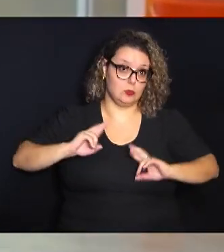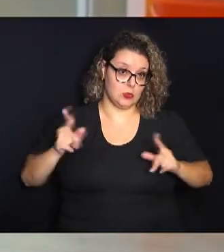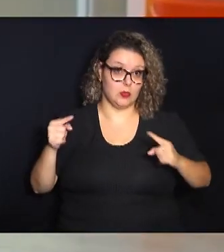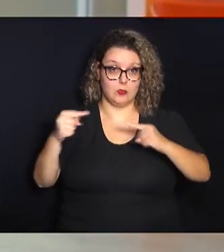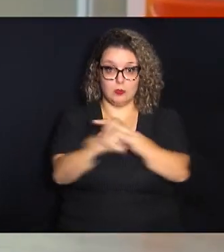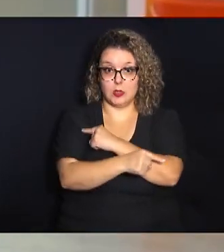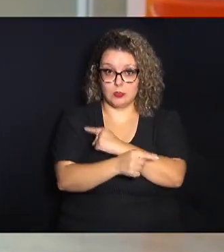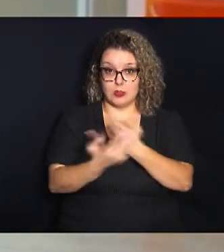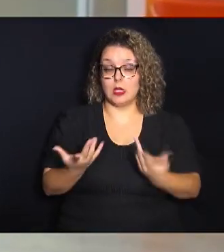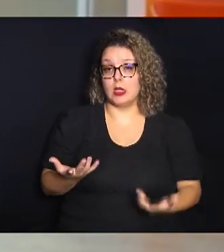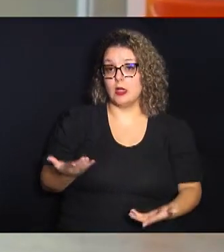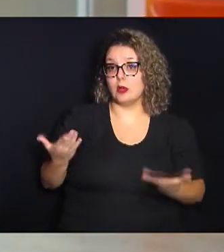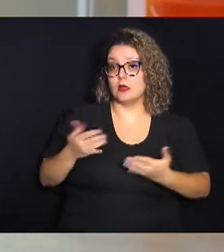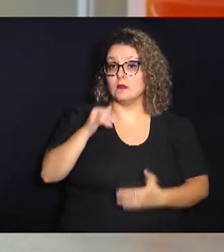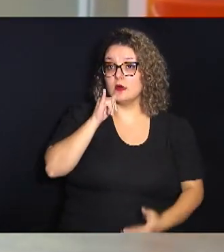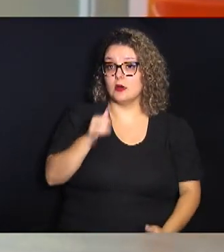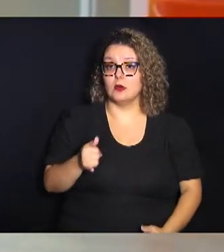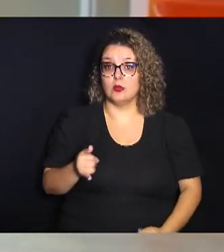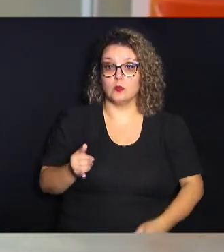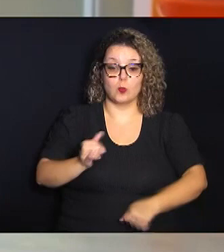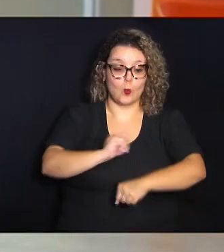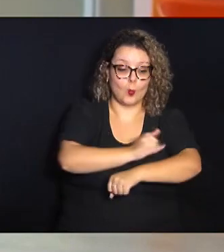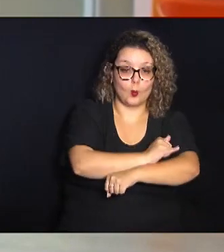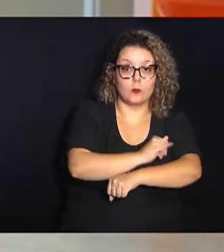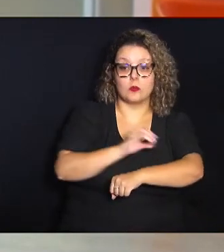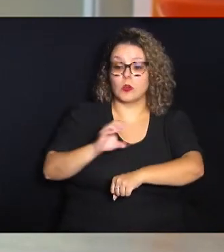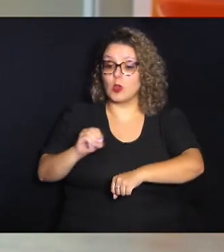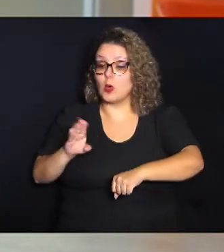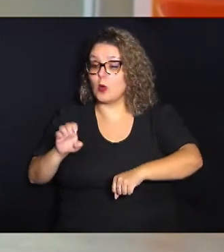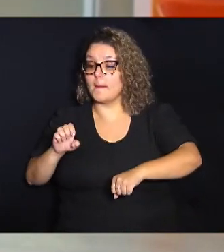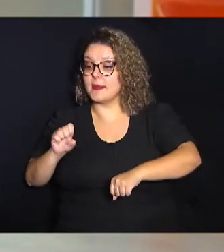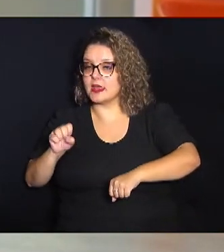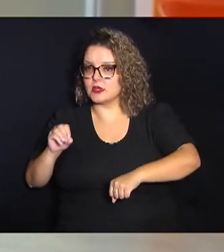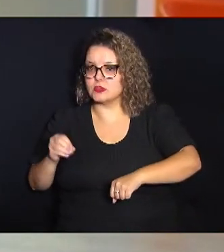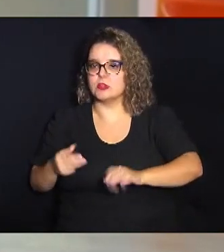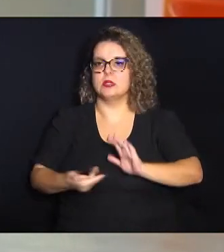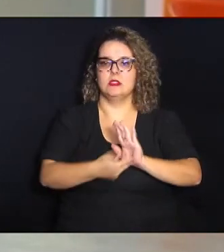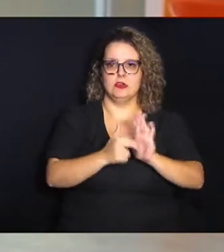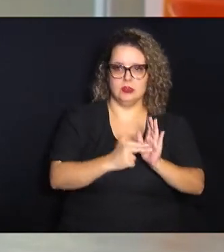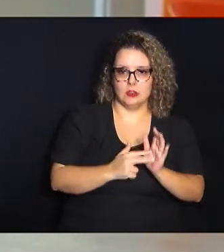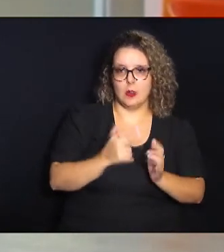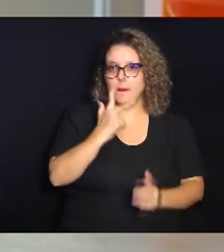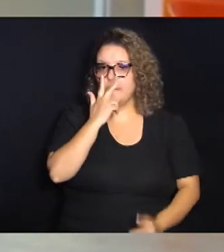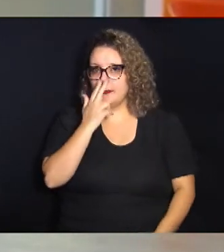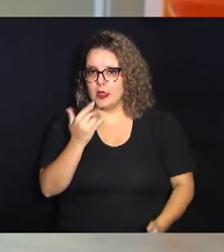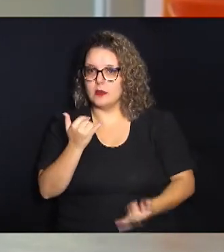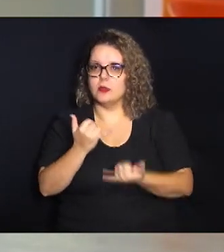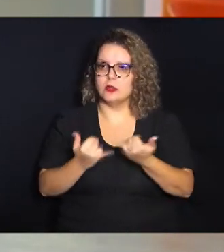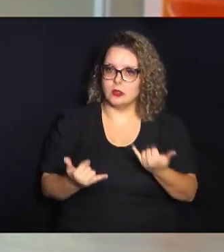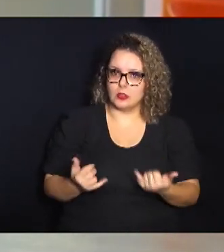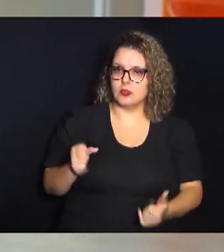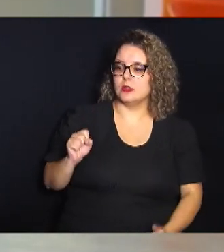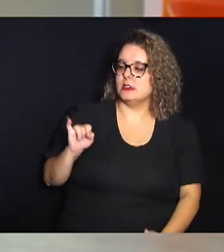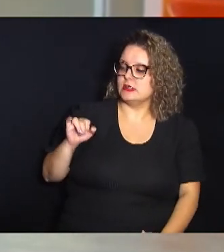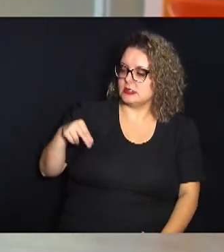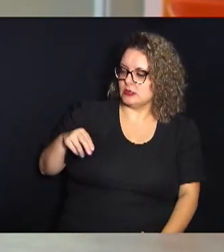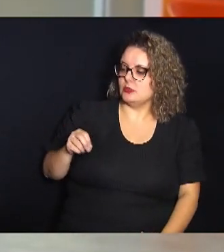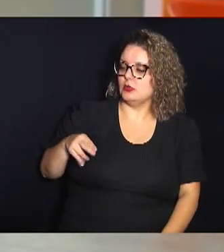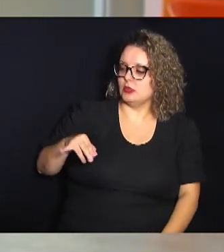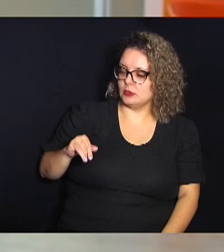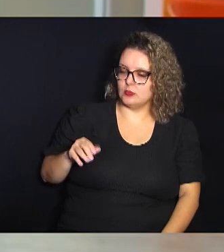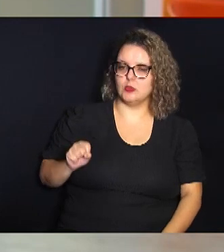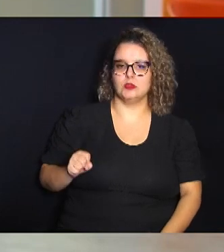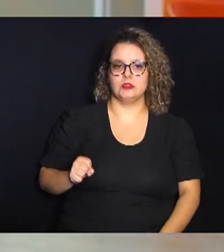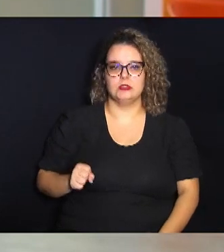agora se você falasse por exemplo gordo e obeso tem significados parecidos então eles são sinônimos bom e